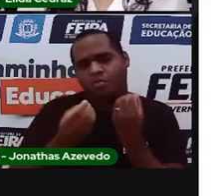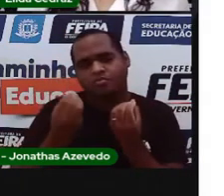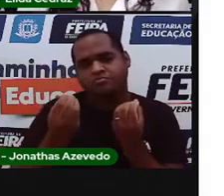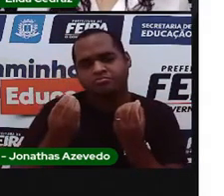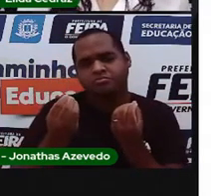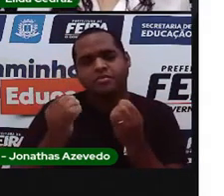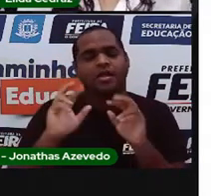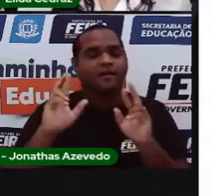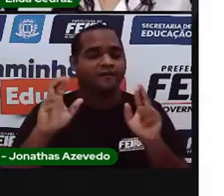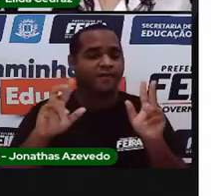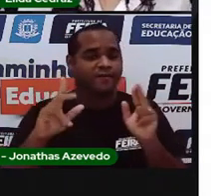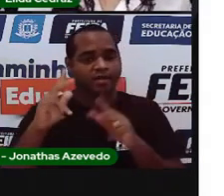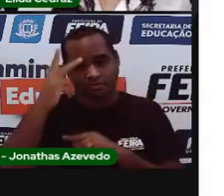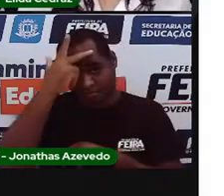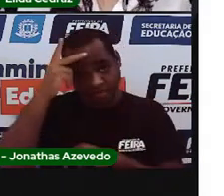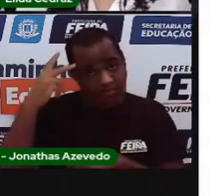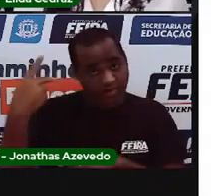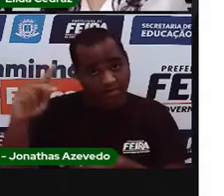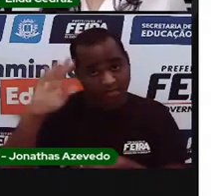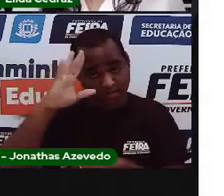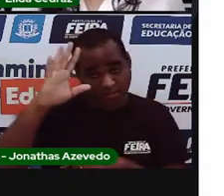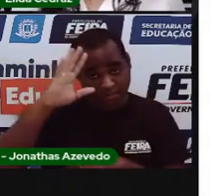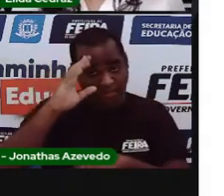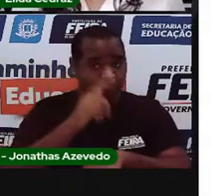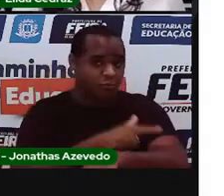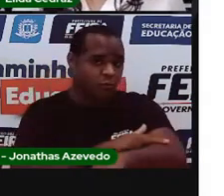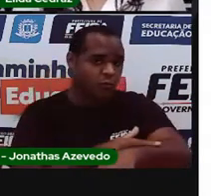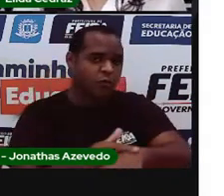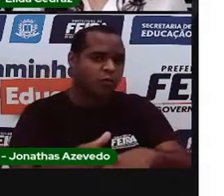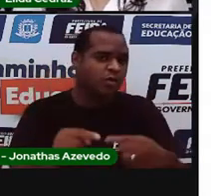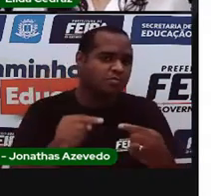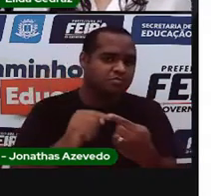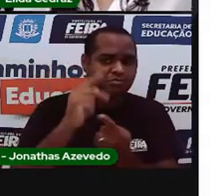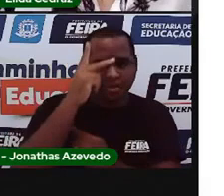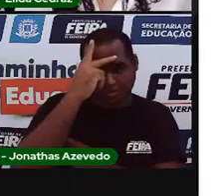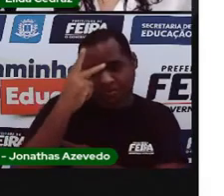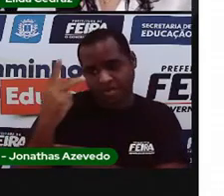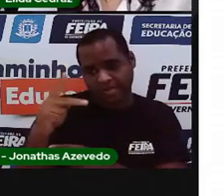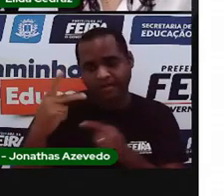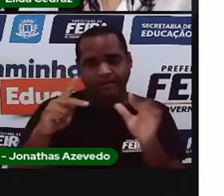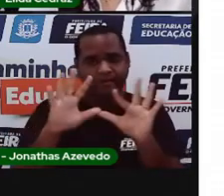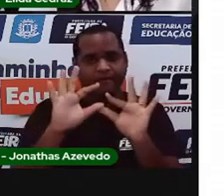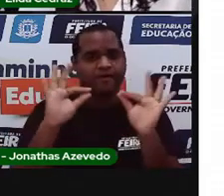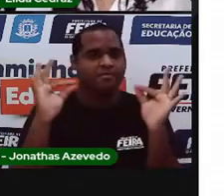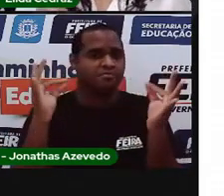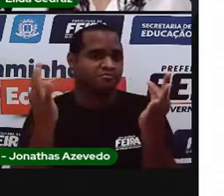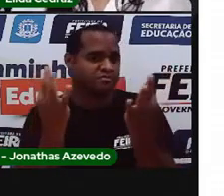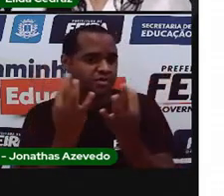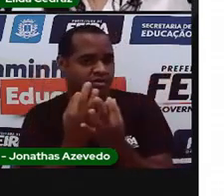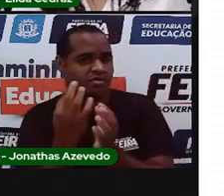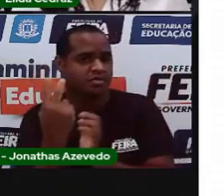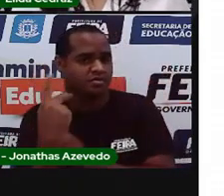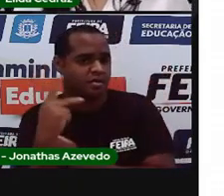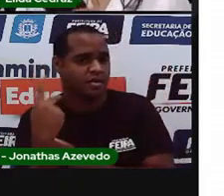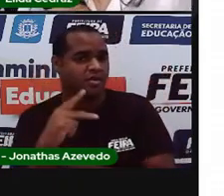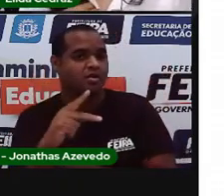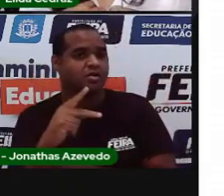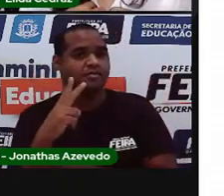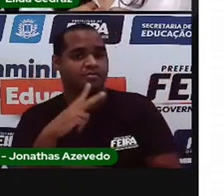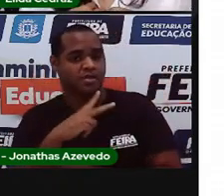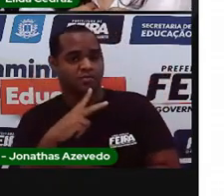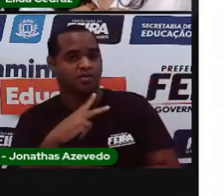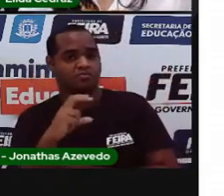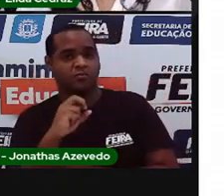É a maneira de pensar, de se comportar. É uma rotina. Pessoal,